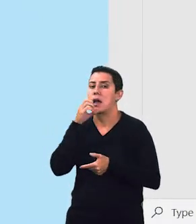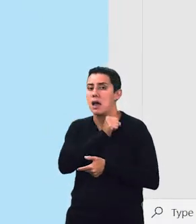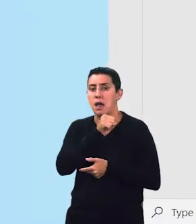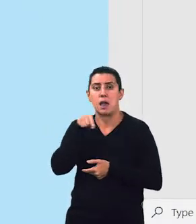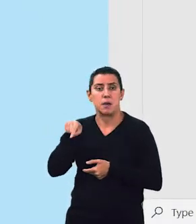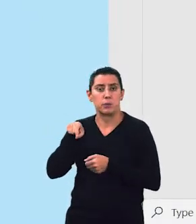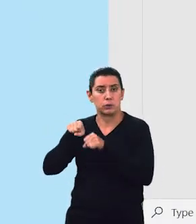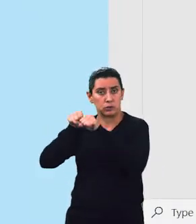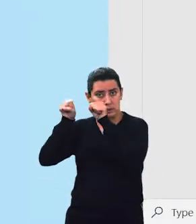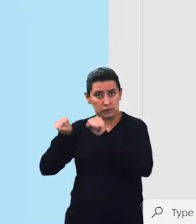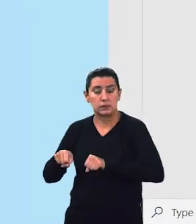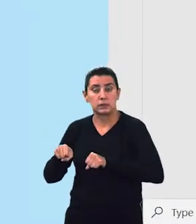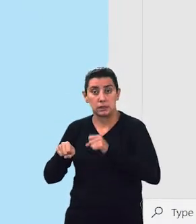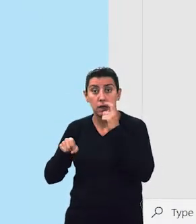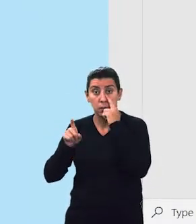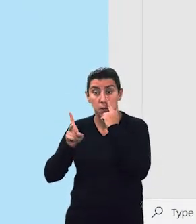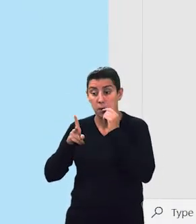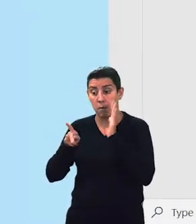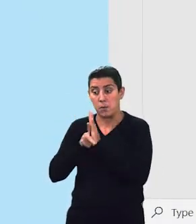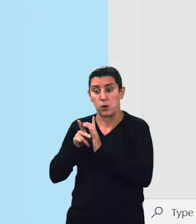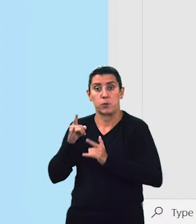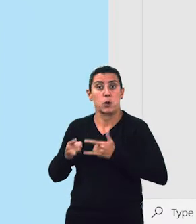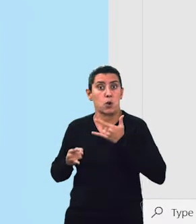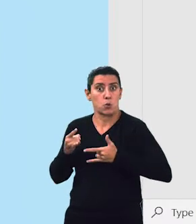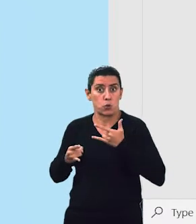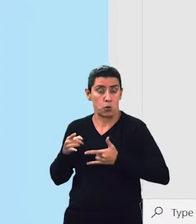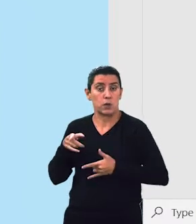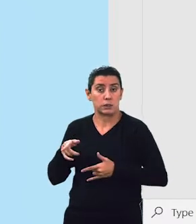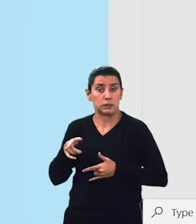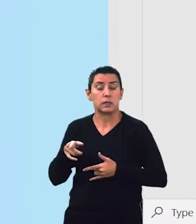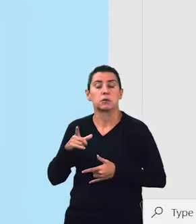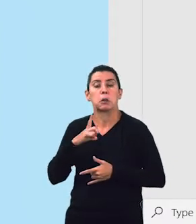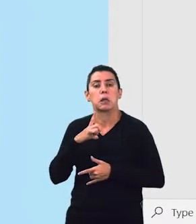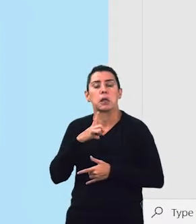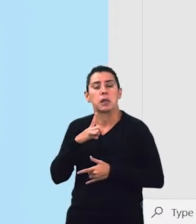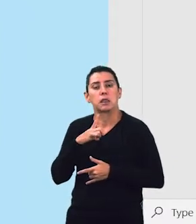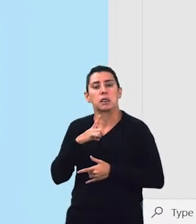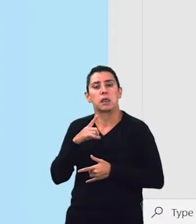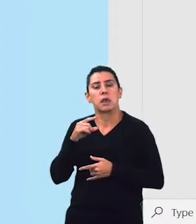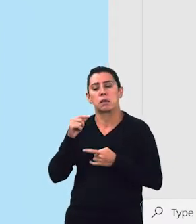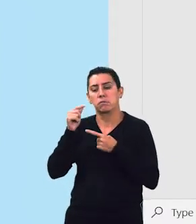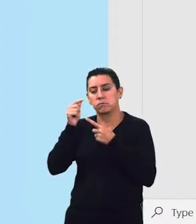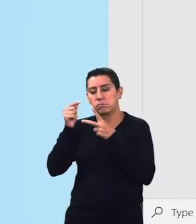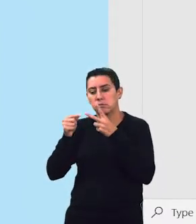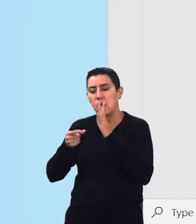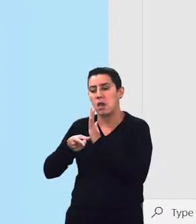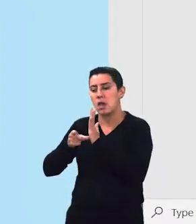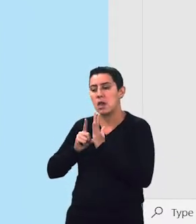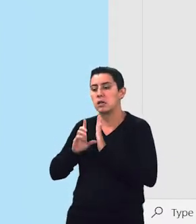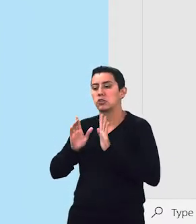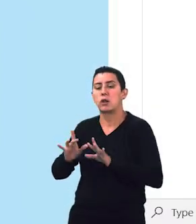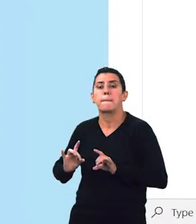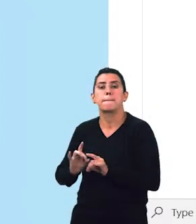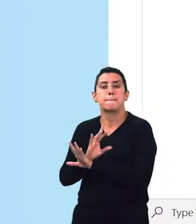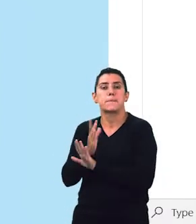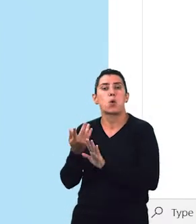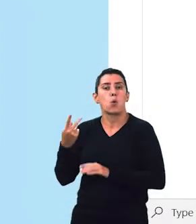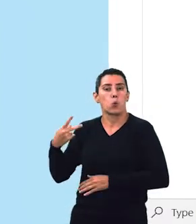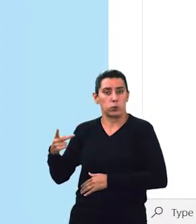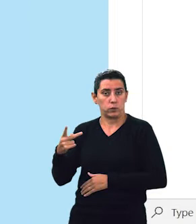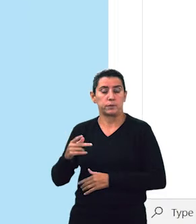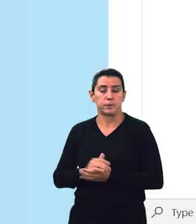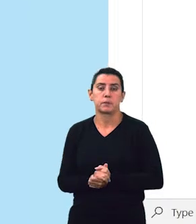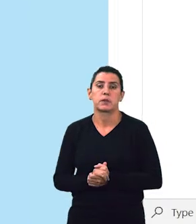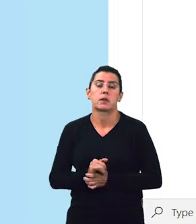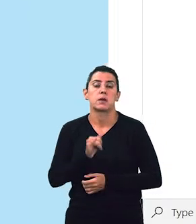automata de machine learning, que possui algumas pré-definições de trabalhos aqui. Algumas situações